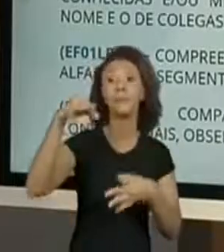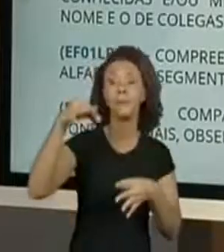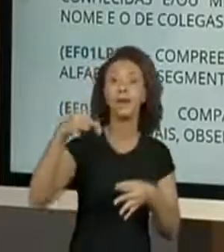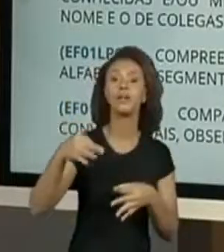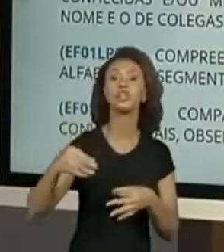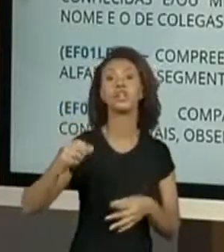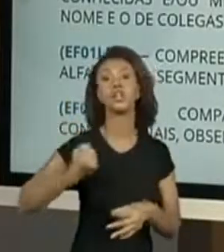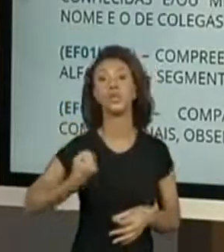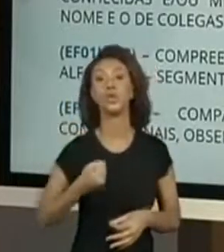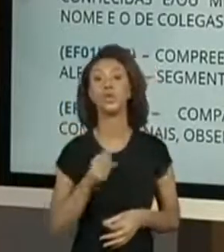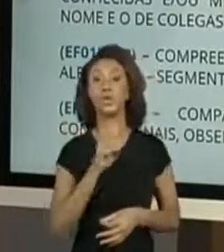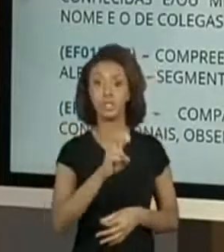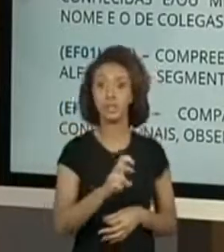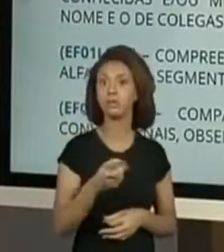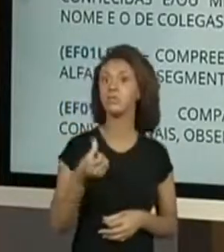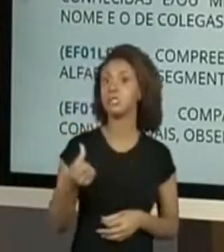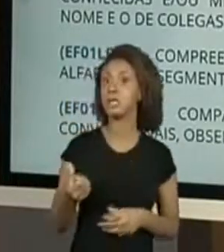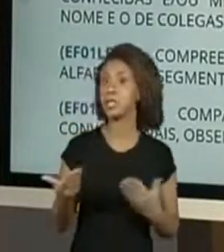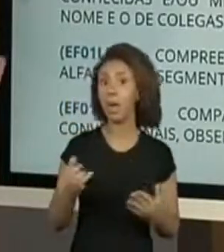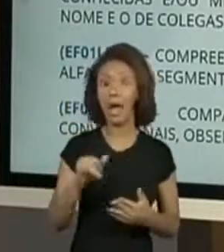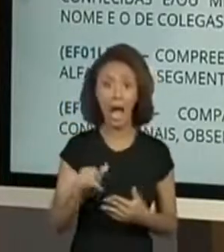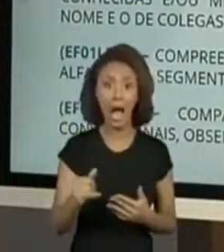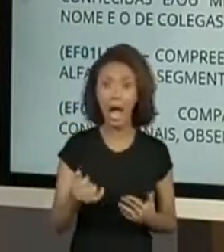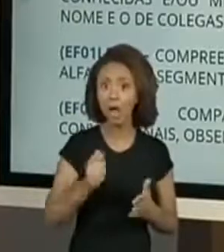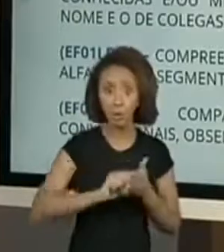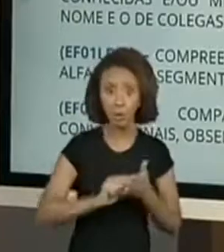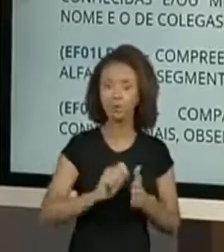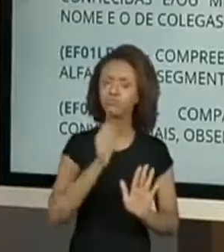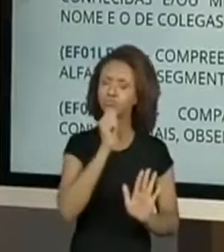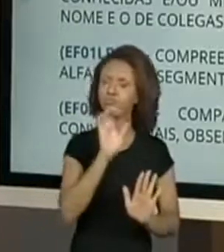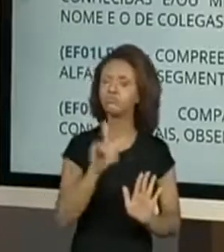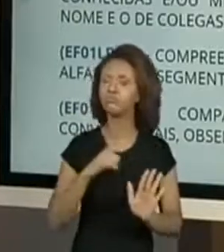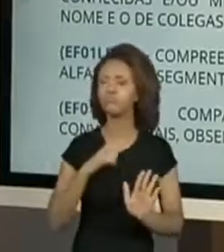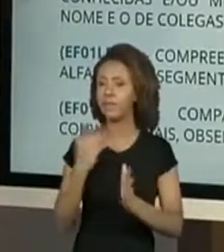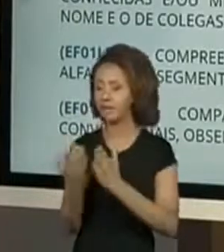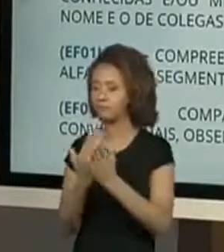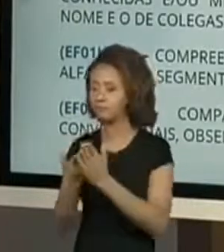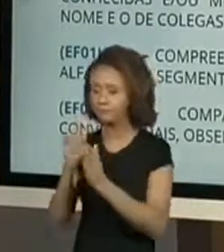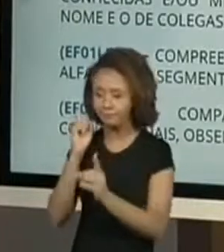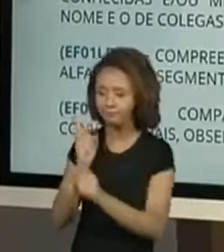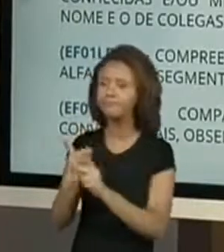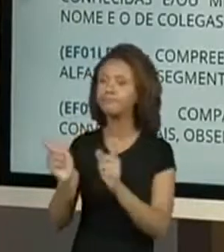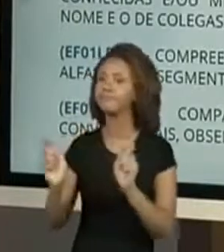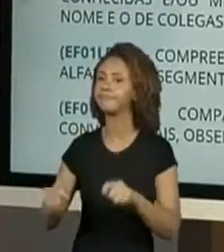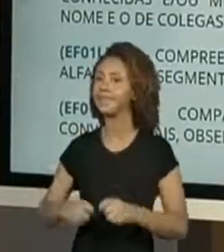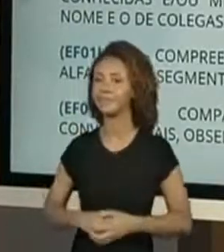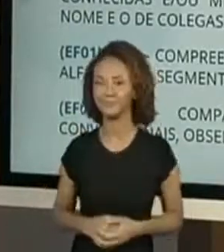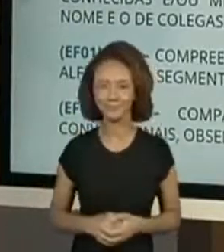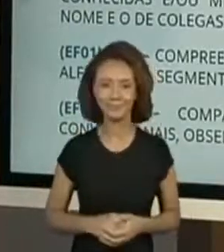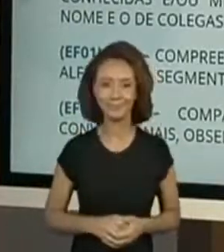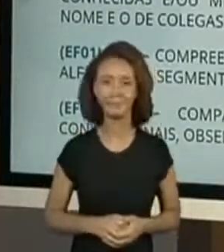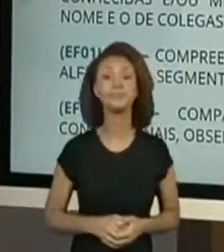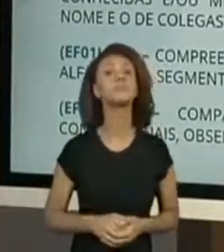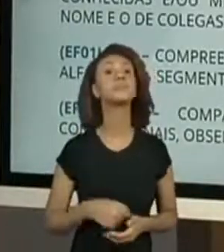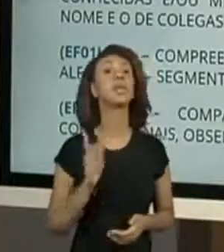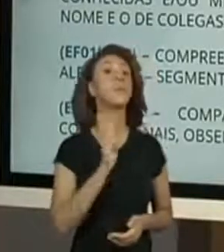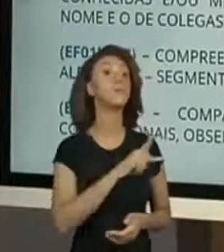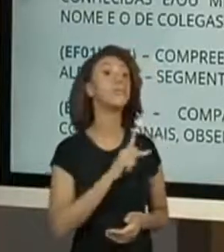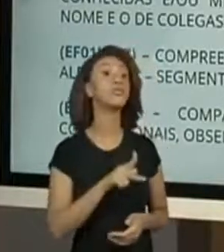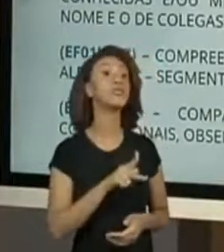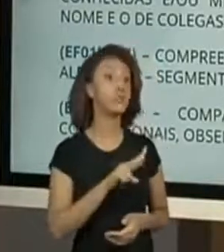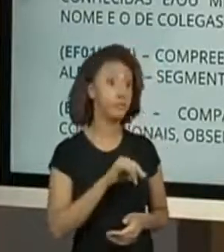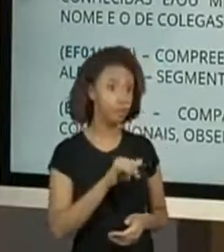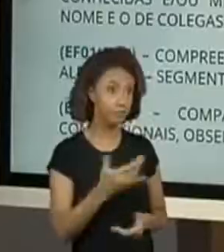do professor do Aprender Sempre. Então, se não deu para anotar, é só pesquisar lá no material que vocês conseguem as habilidades. Professora Vivi,